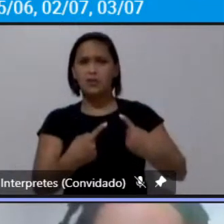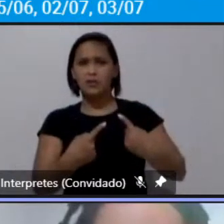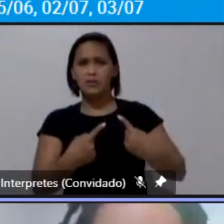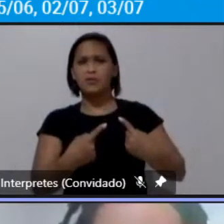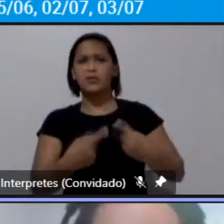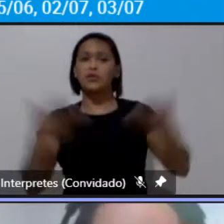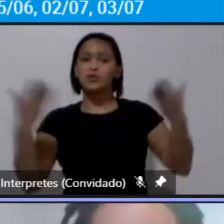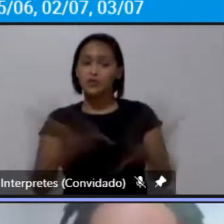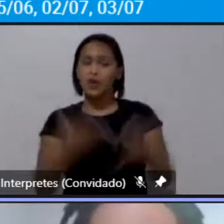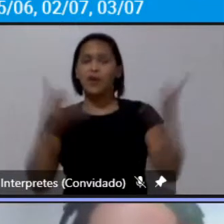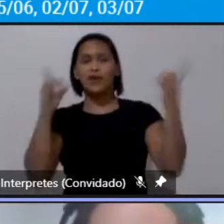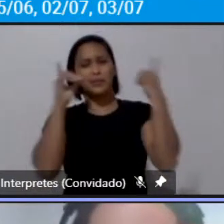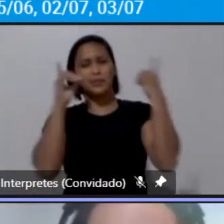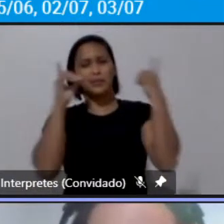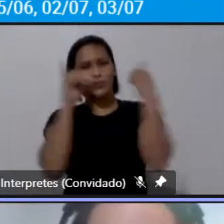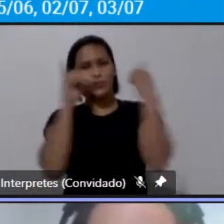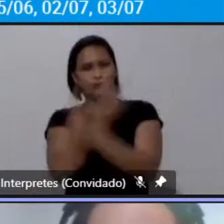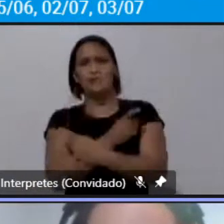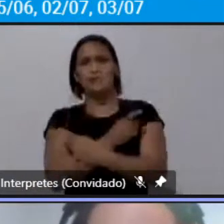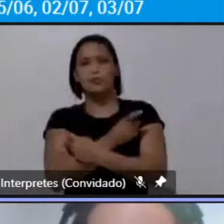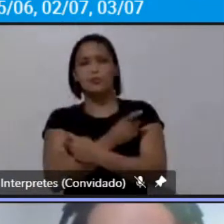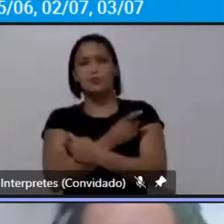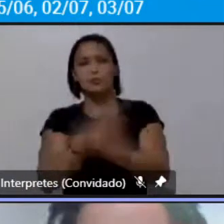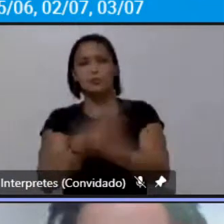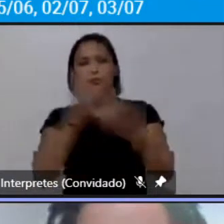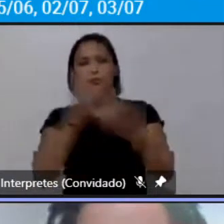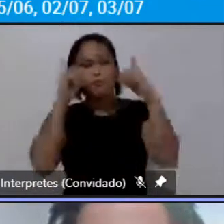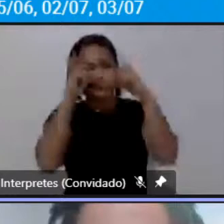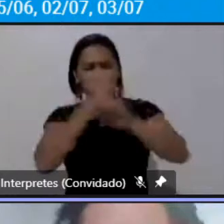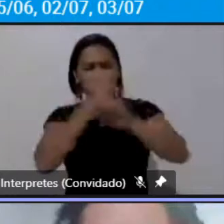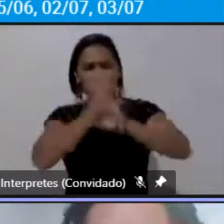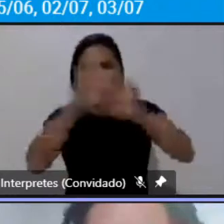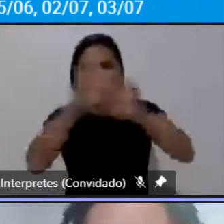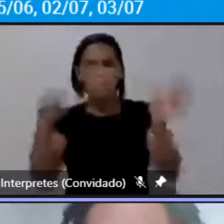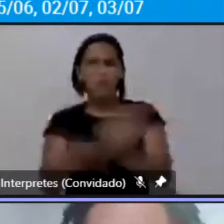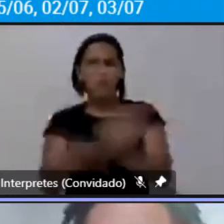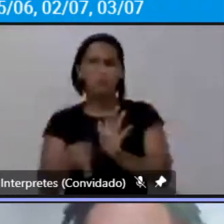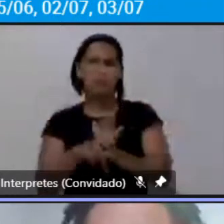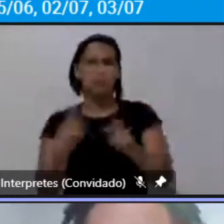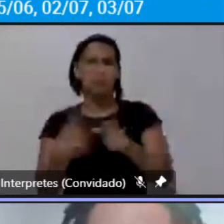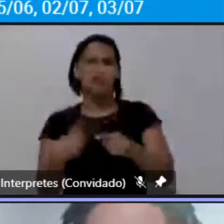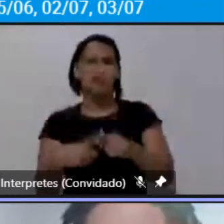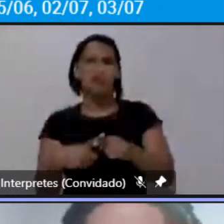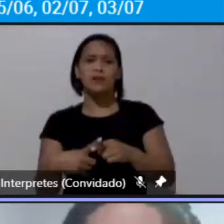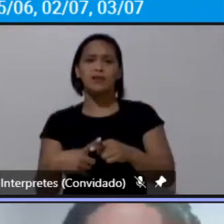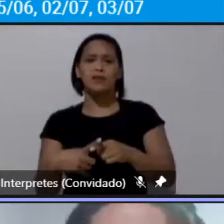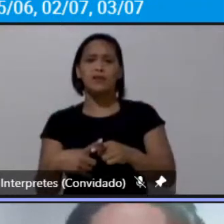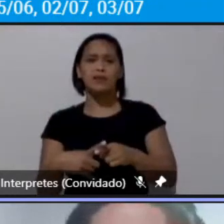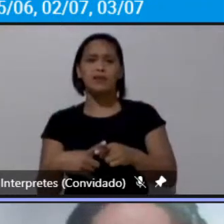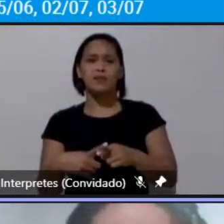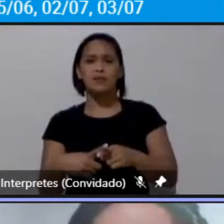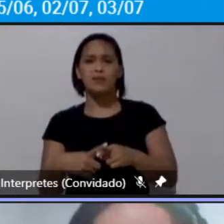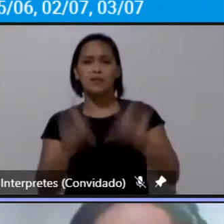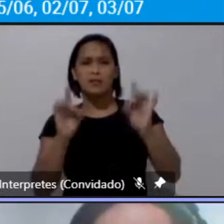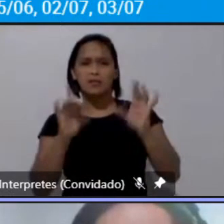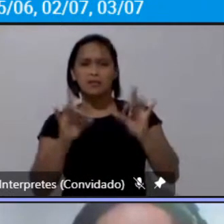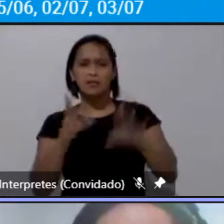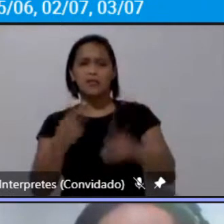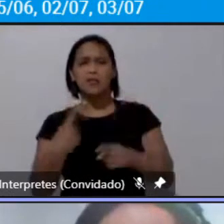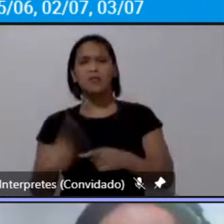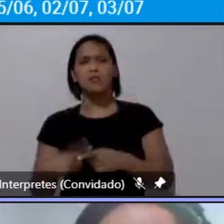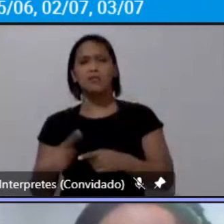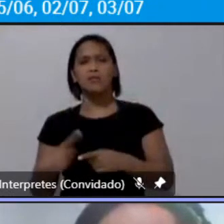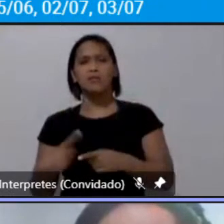é bastante expressivo porque principalmente porque